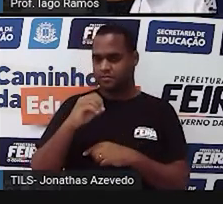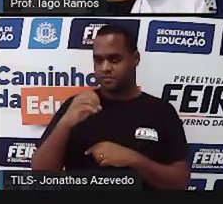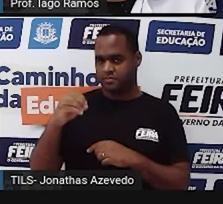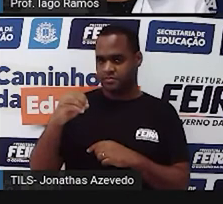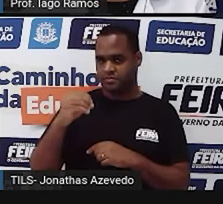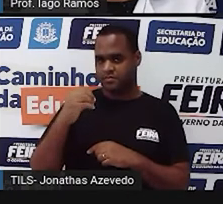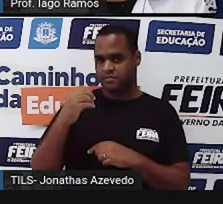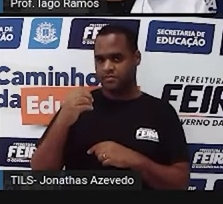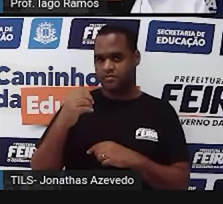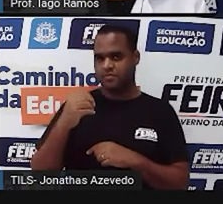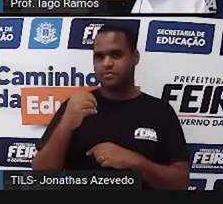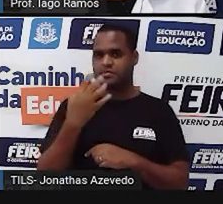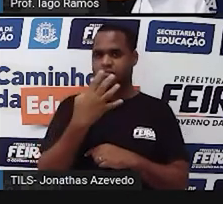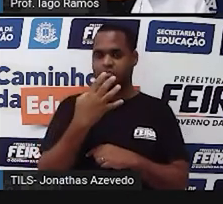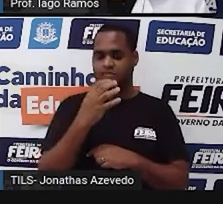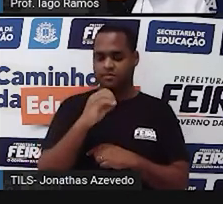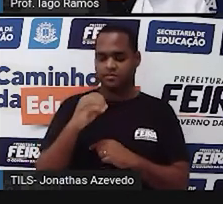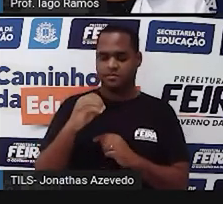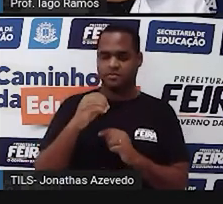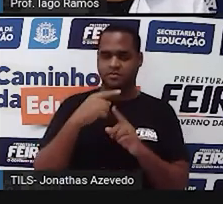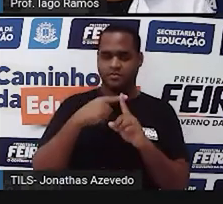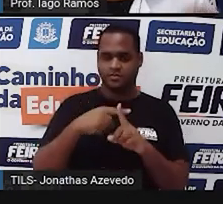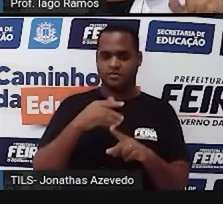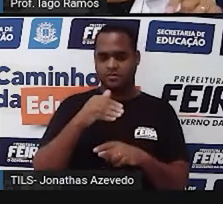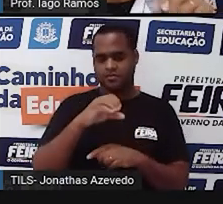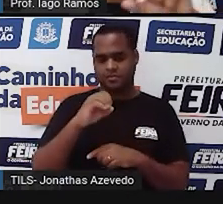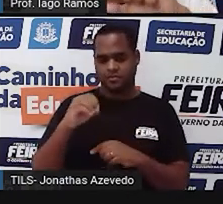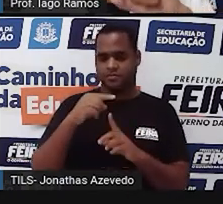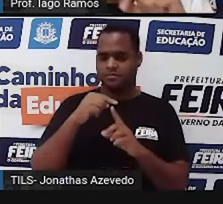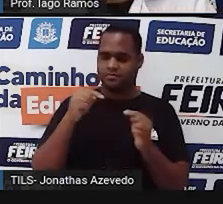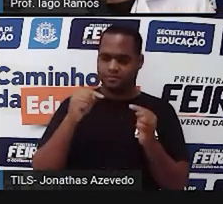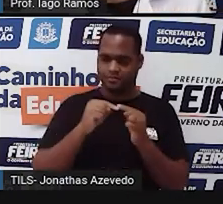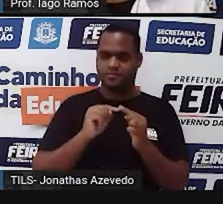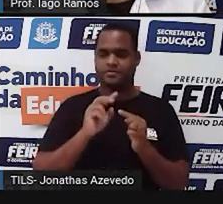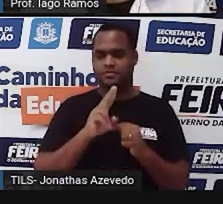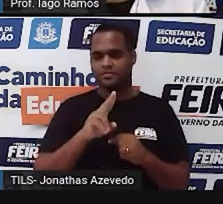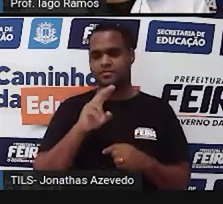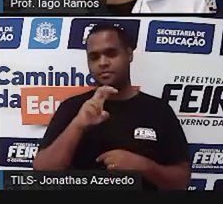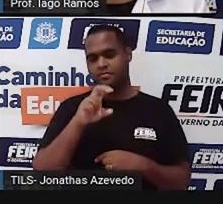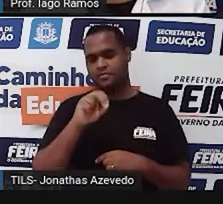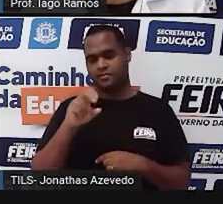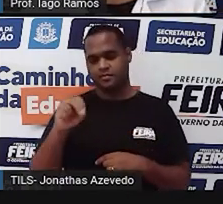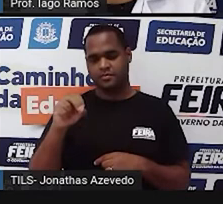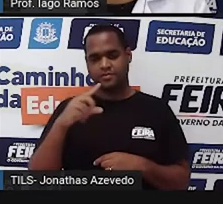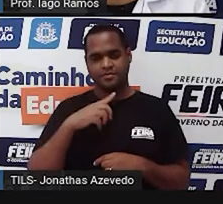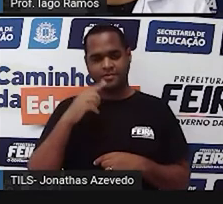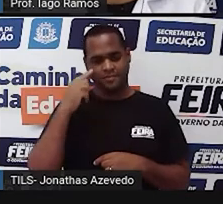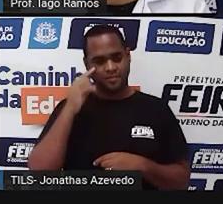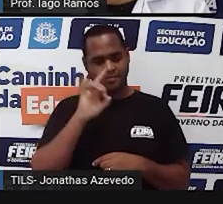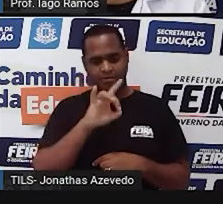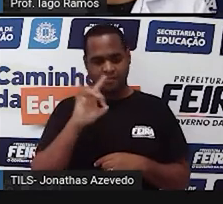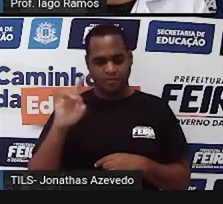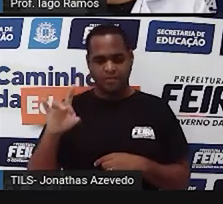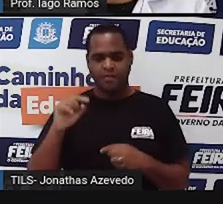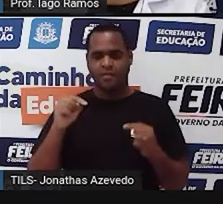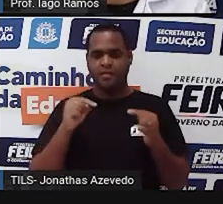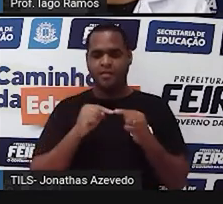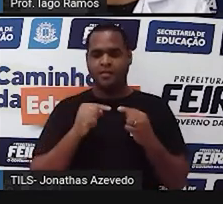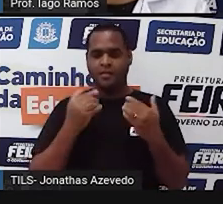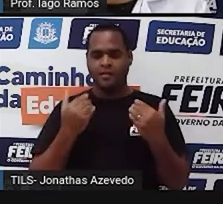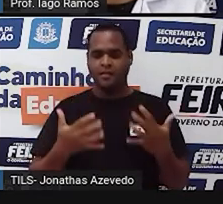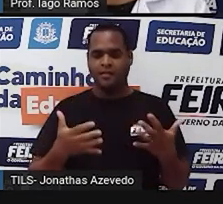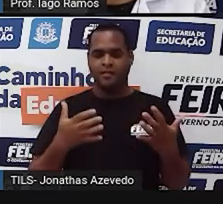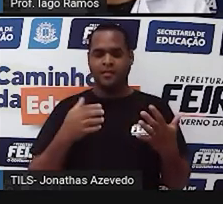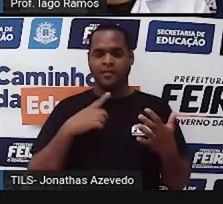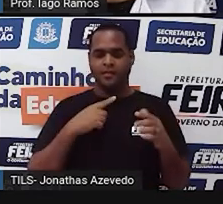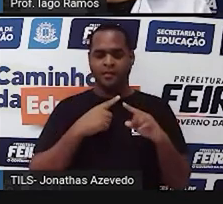400 mais 100 é igual a 500. Ou seja, cada caixinha daquela ali, representada